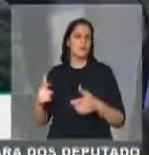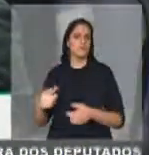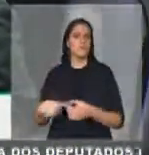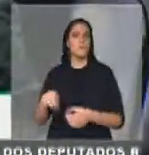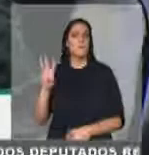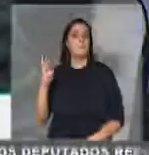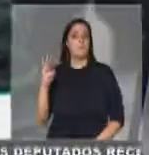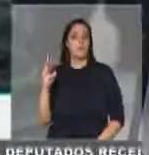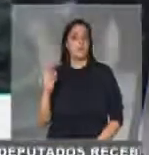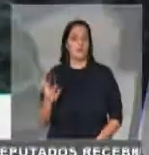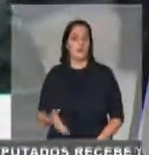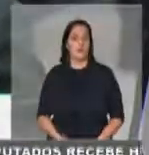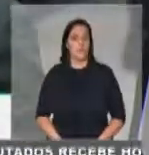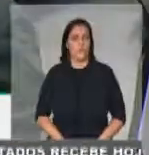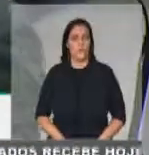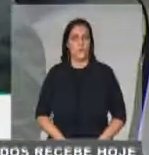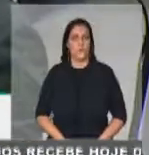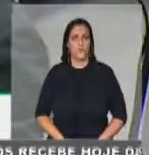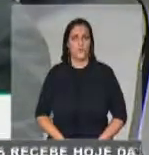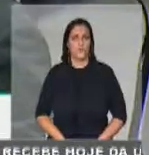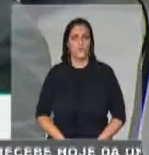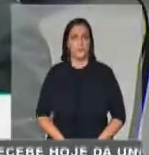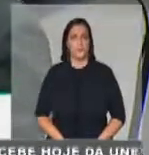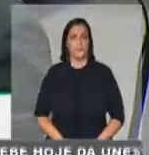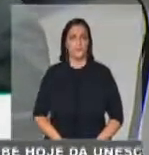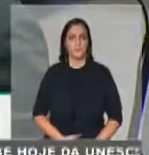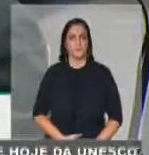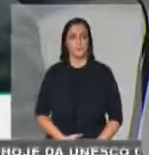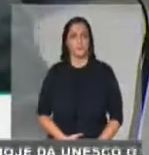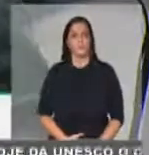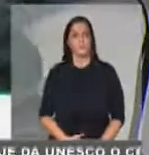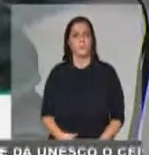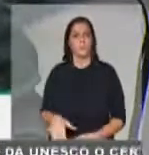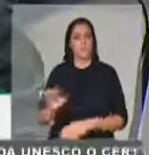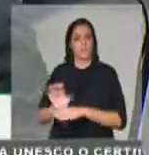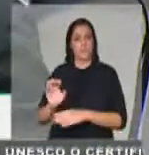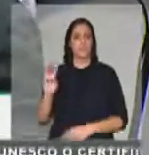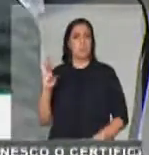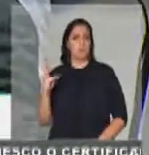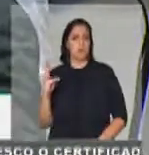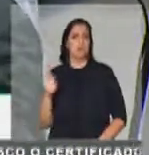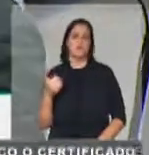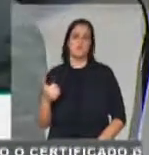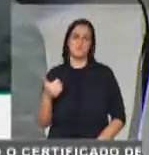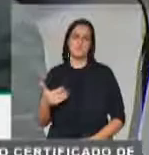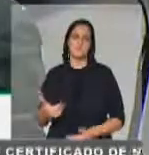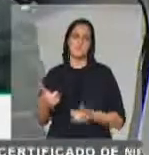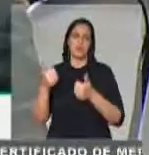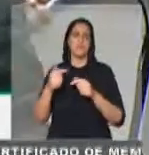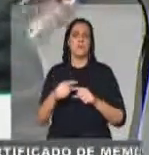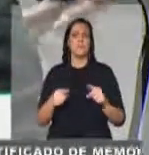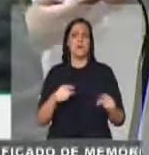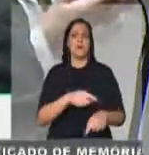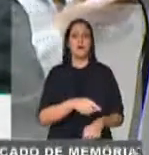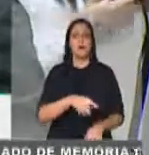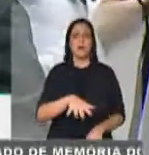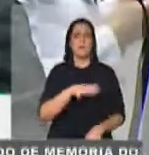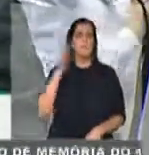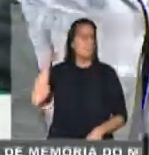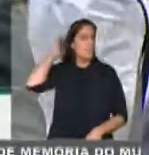no Maranhão. a parte maranhense avançou, mas a parte paraense continua no buraco.